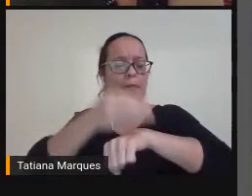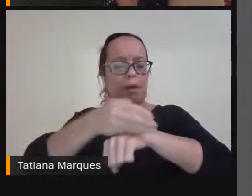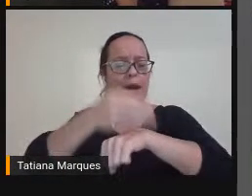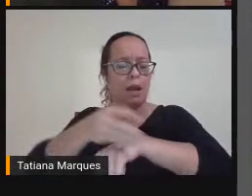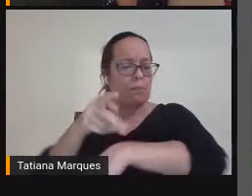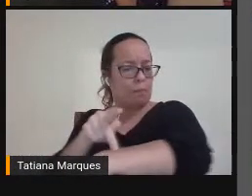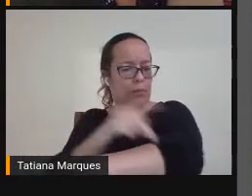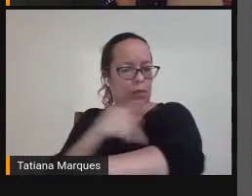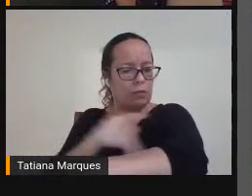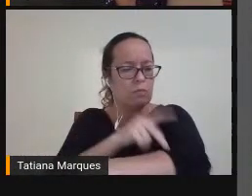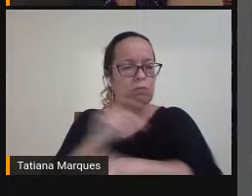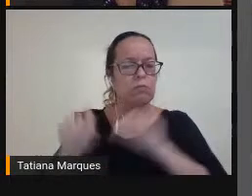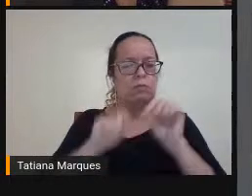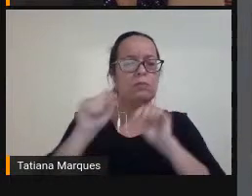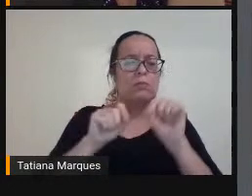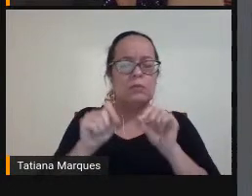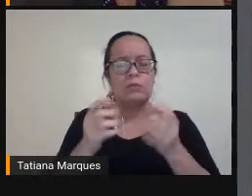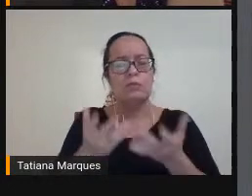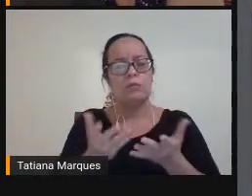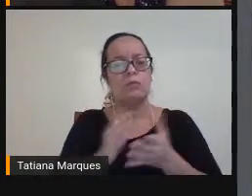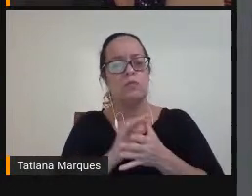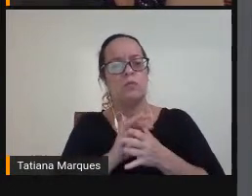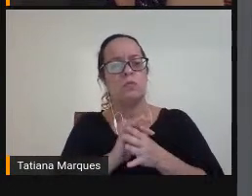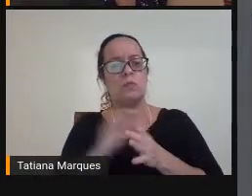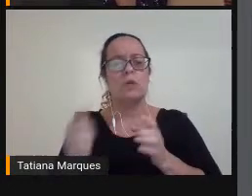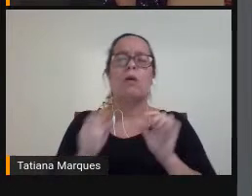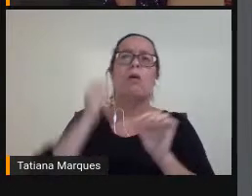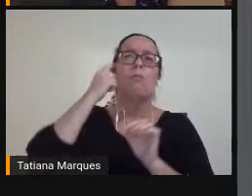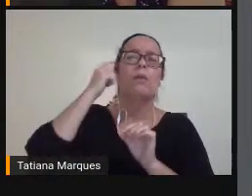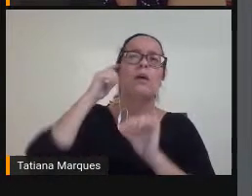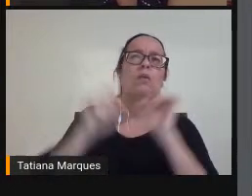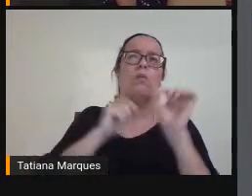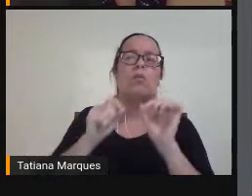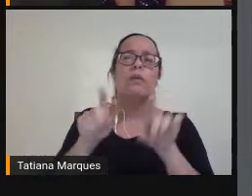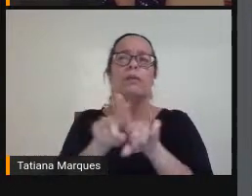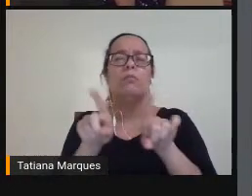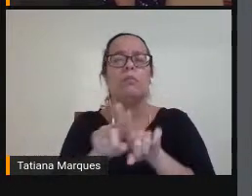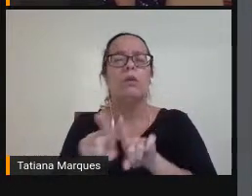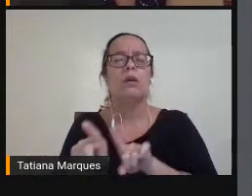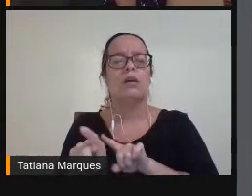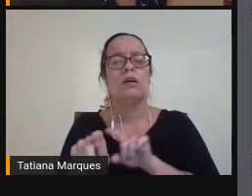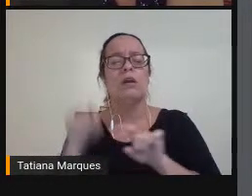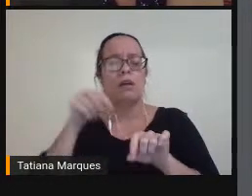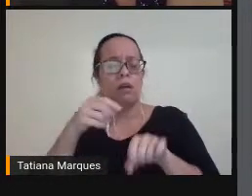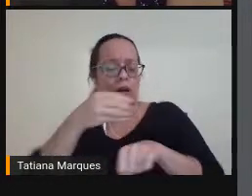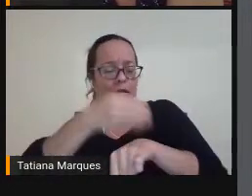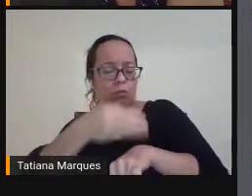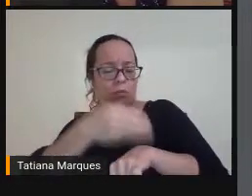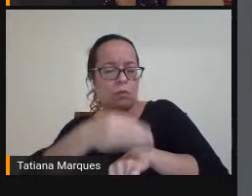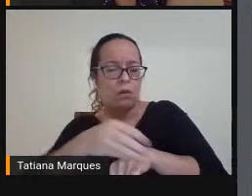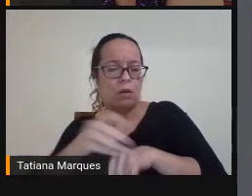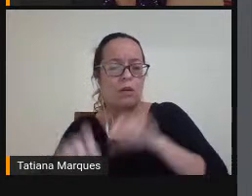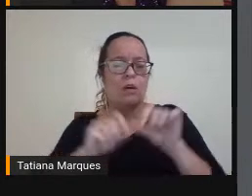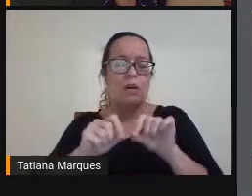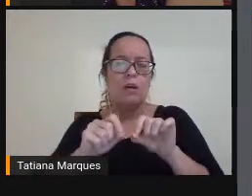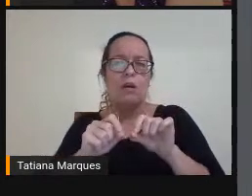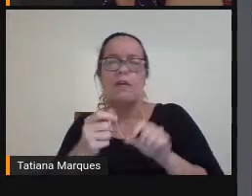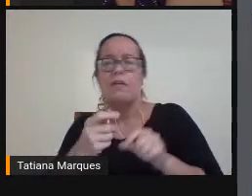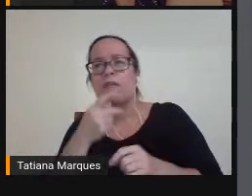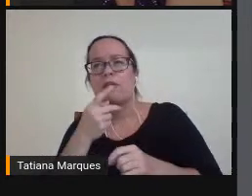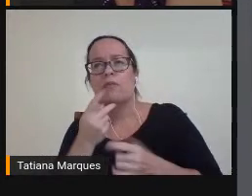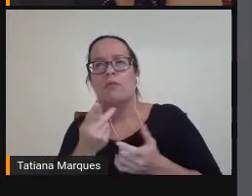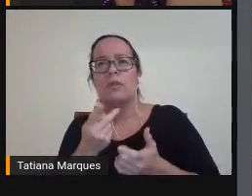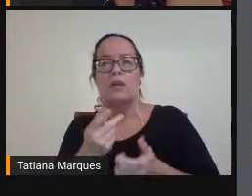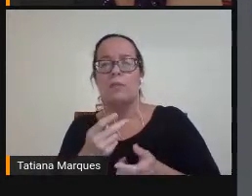Nós sempre Pensamos Também Que essas práticas Quando se fala Da